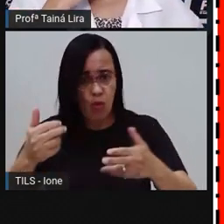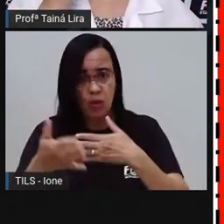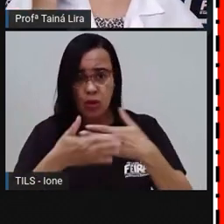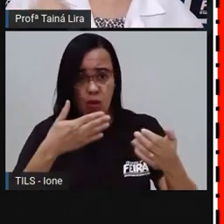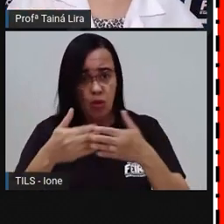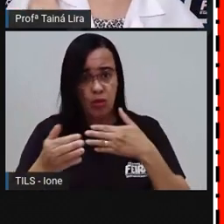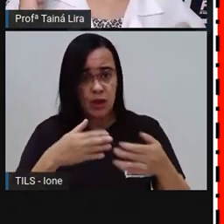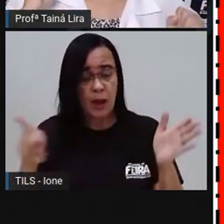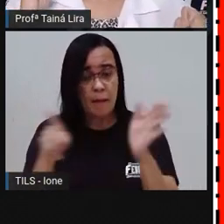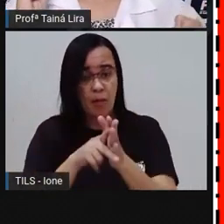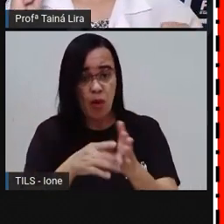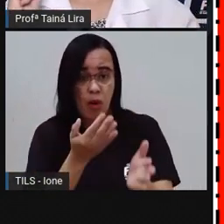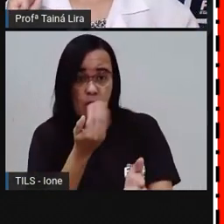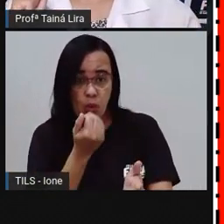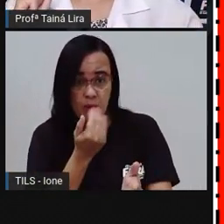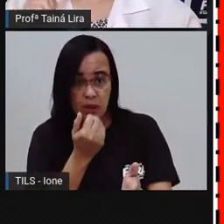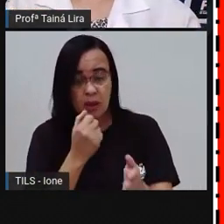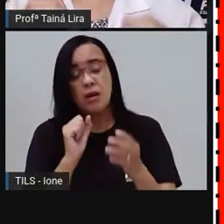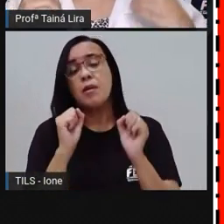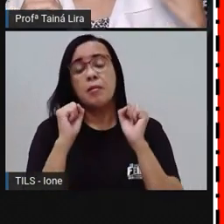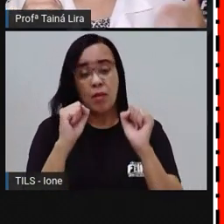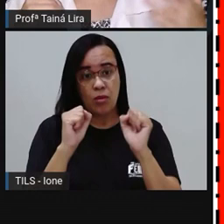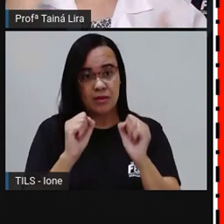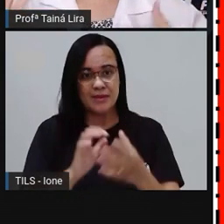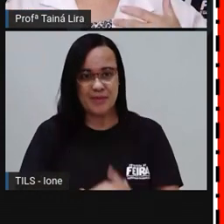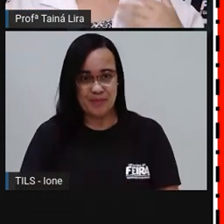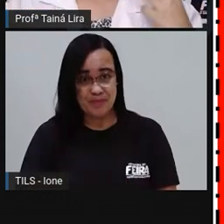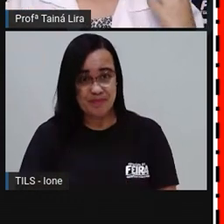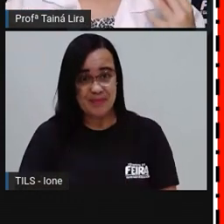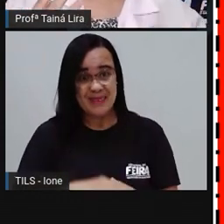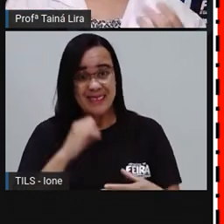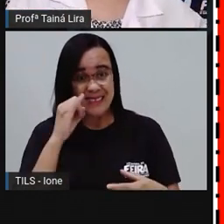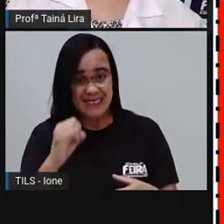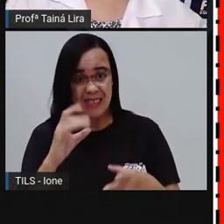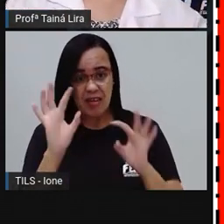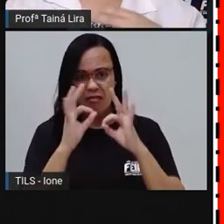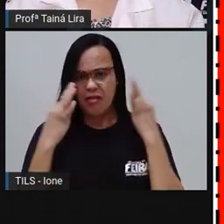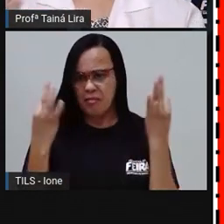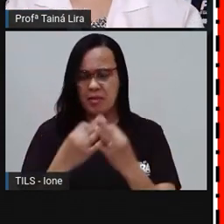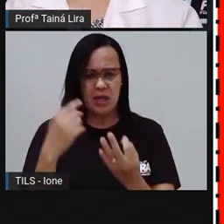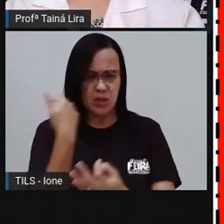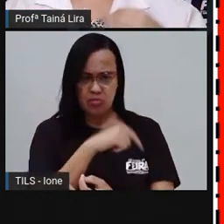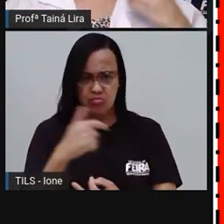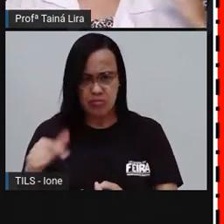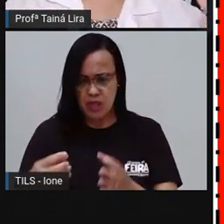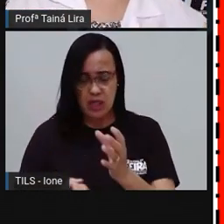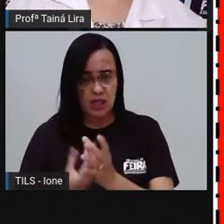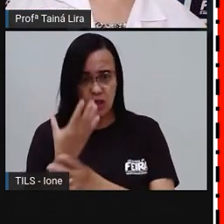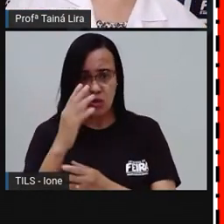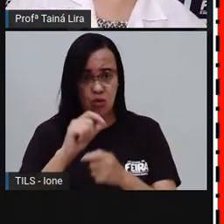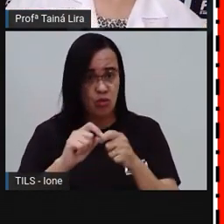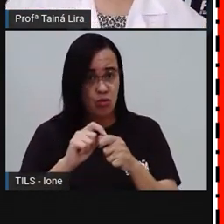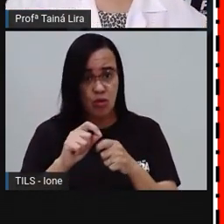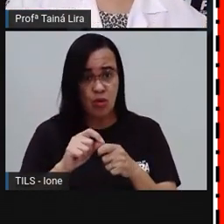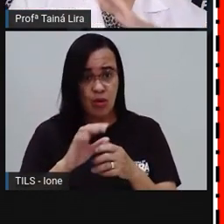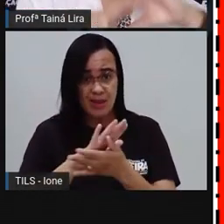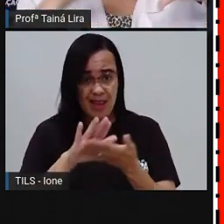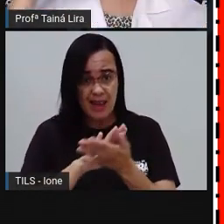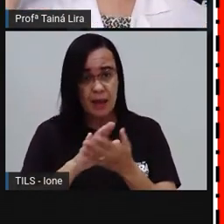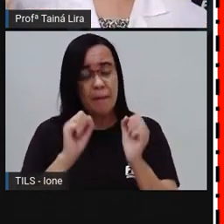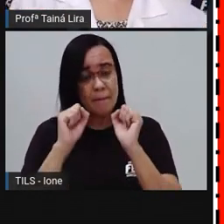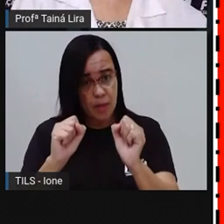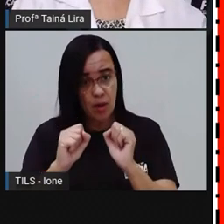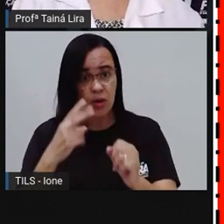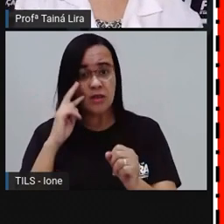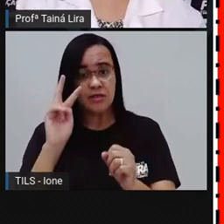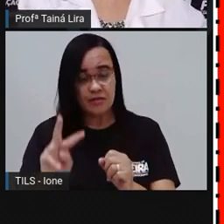receita Mas Ela viu aí Em algum lugar, num programa, na internet E aí todo